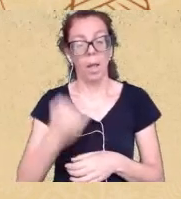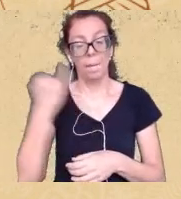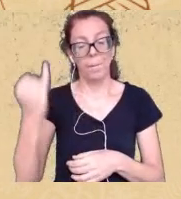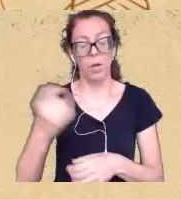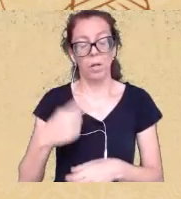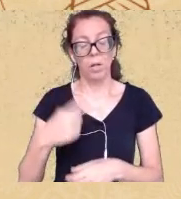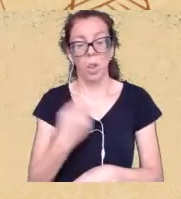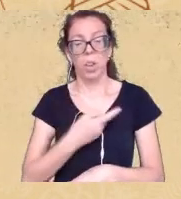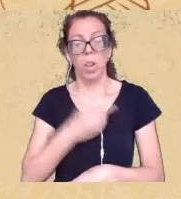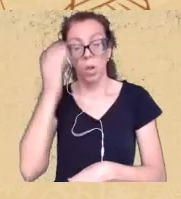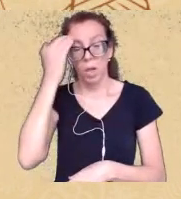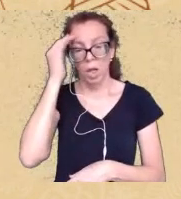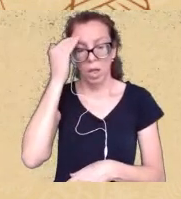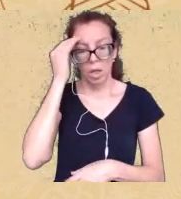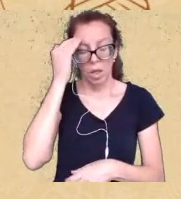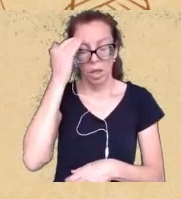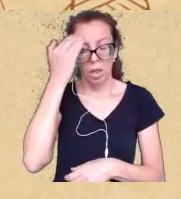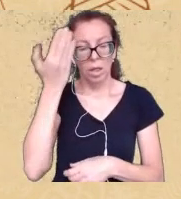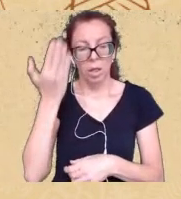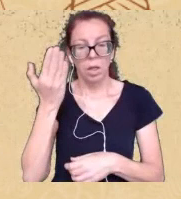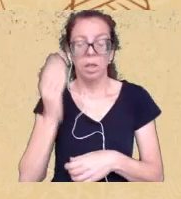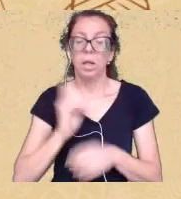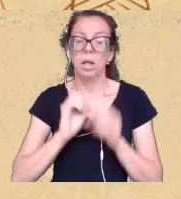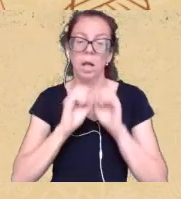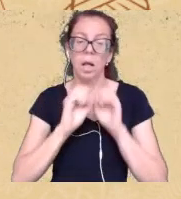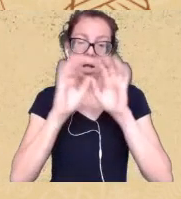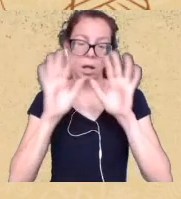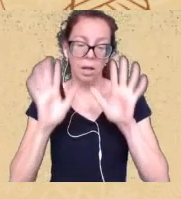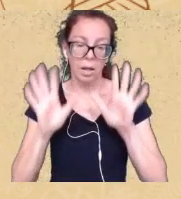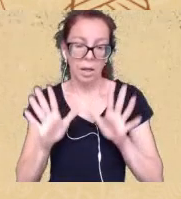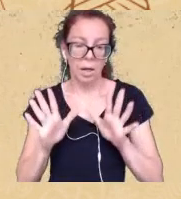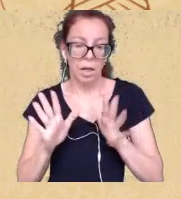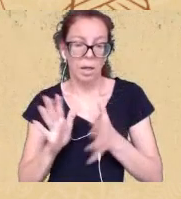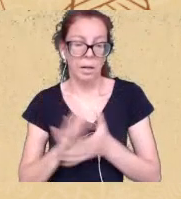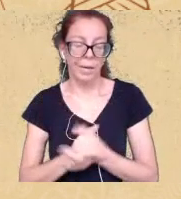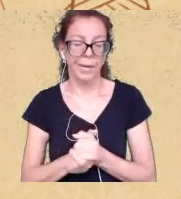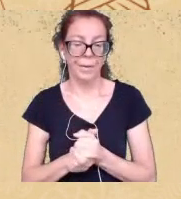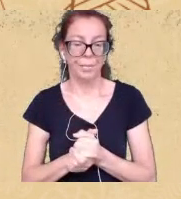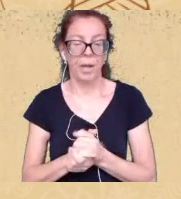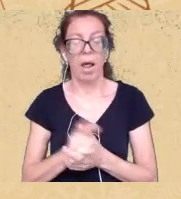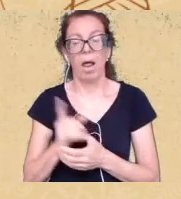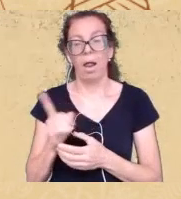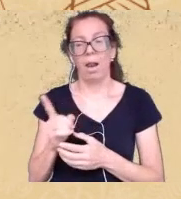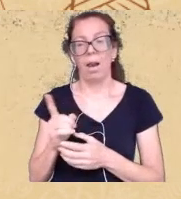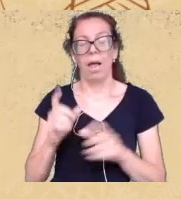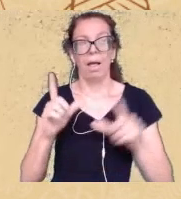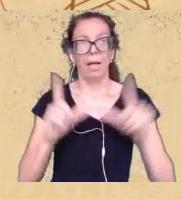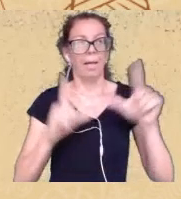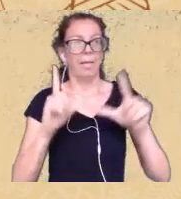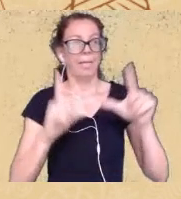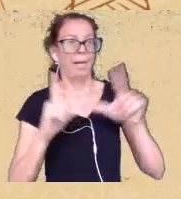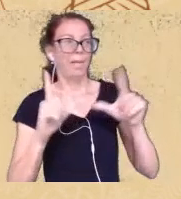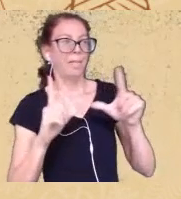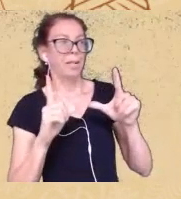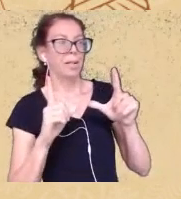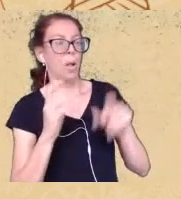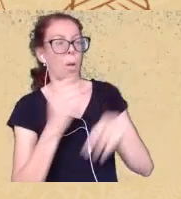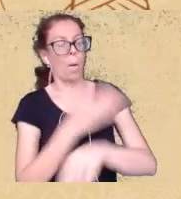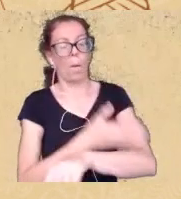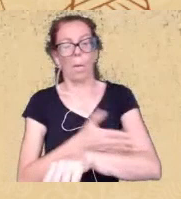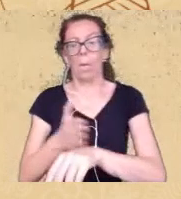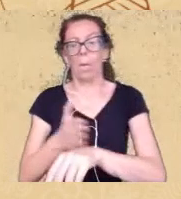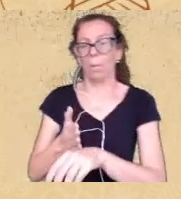S. Neves dificilmente ele vai ser vai estar em uma manchete escrito o branco S. Neves é corrupto e isso faz todos os